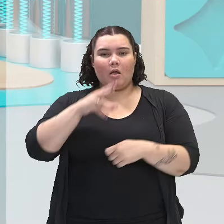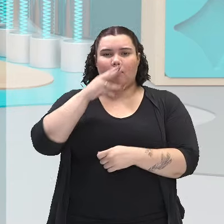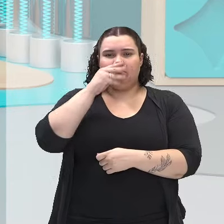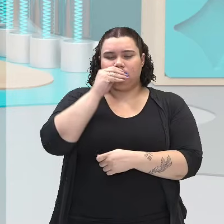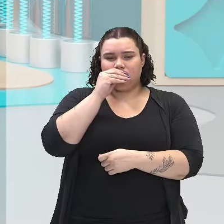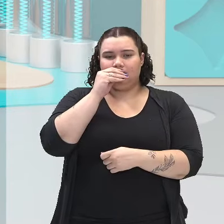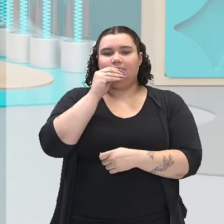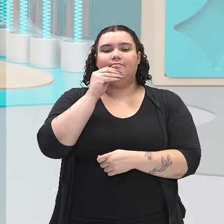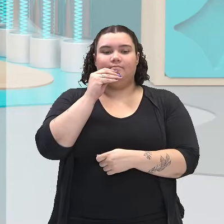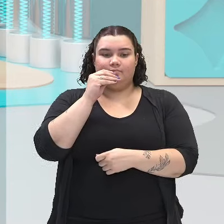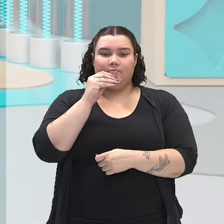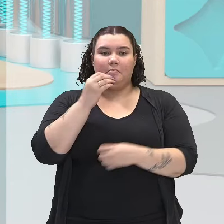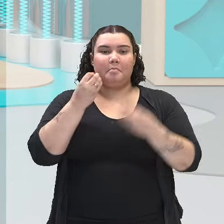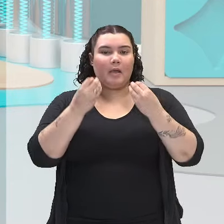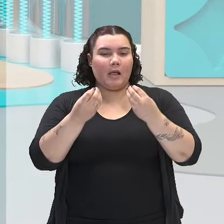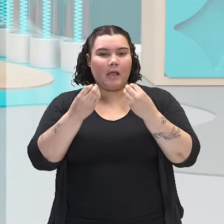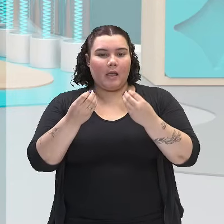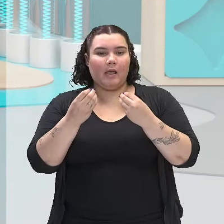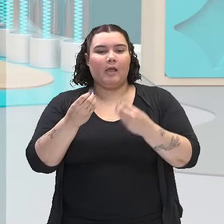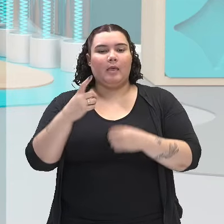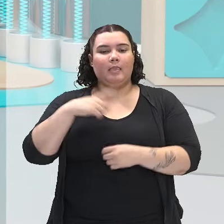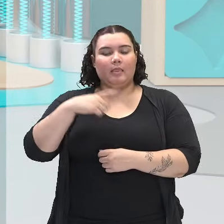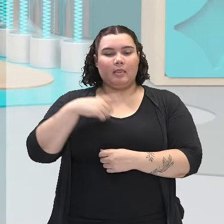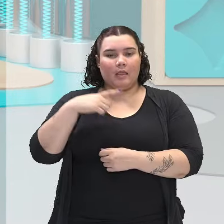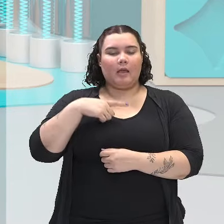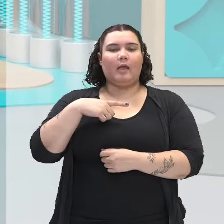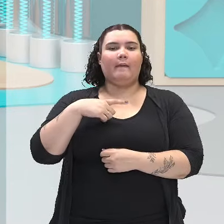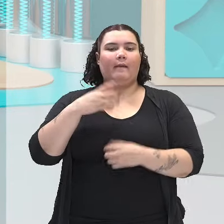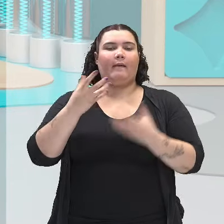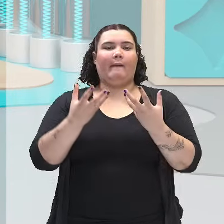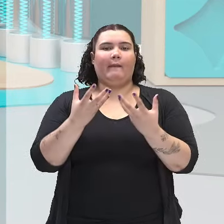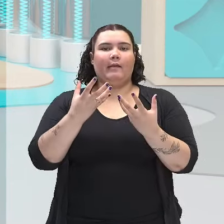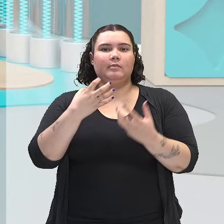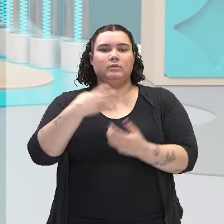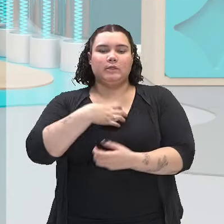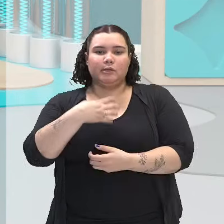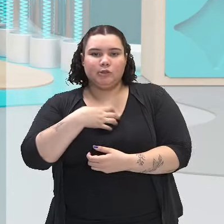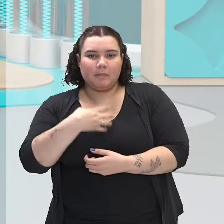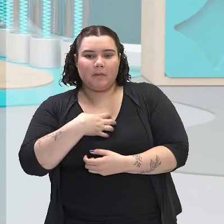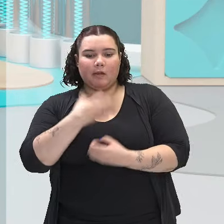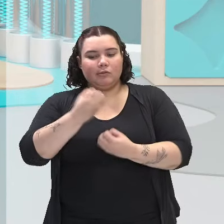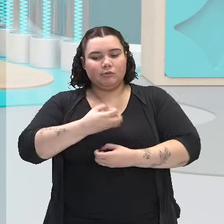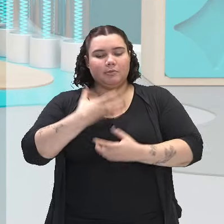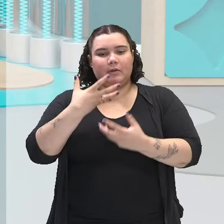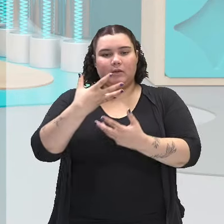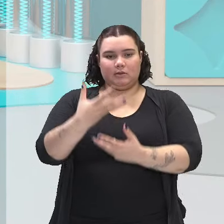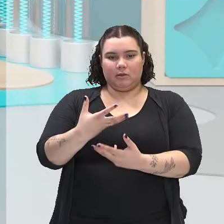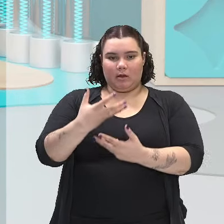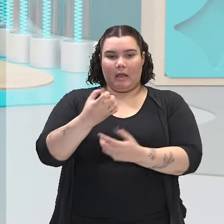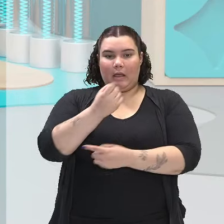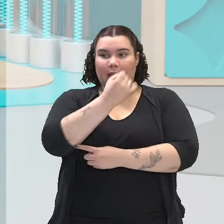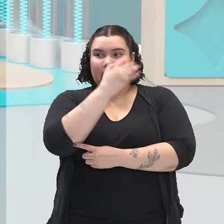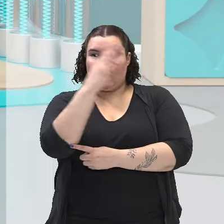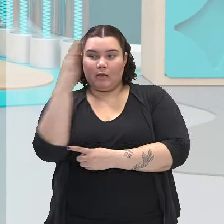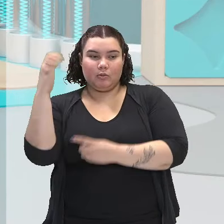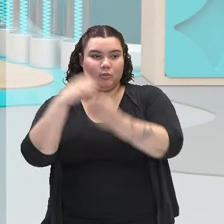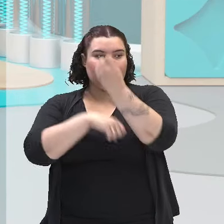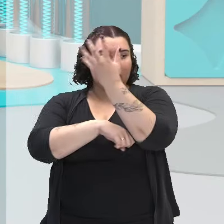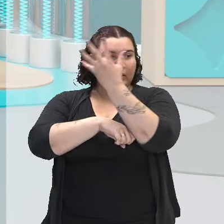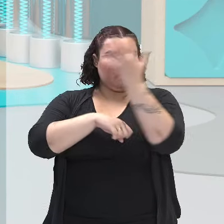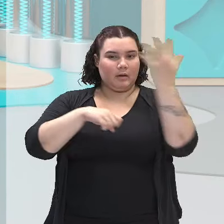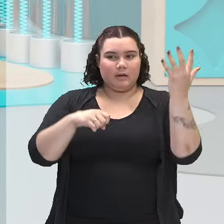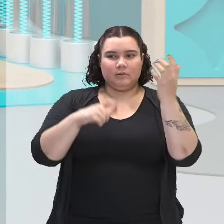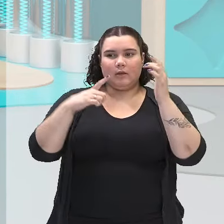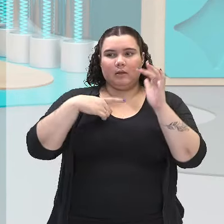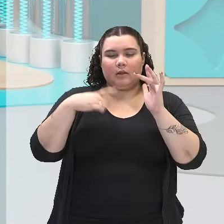preciso para ouvir com o coração a voz da natureza, o choro